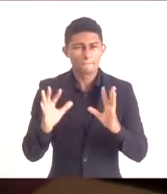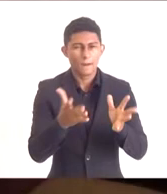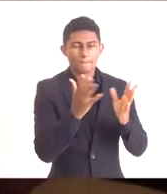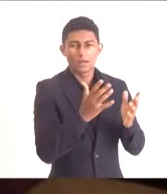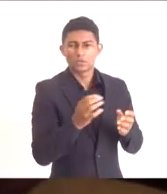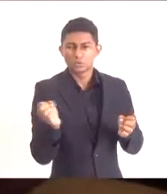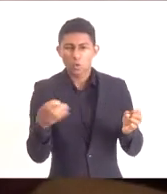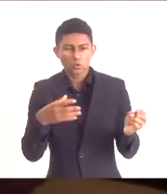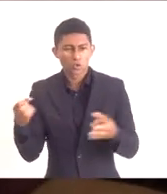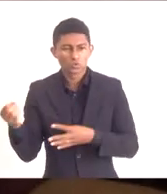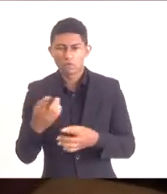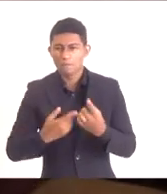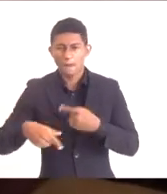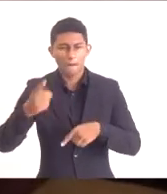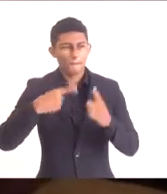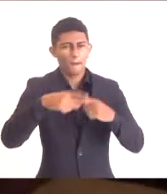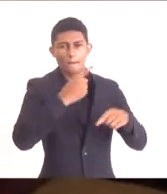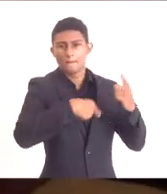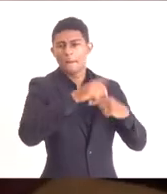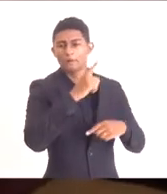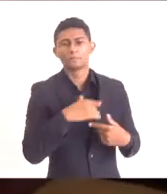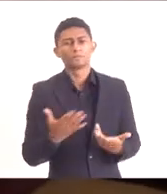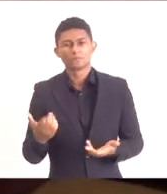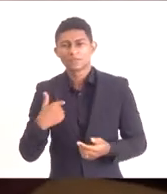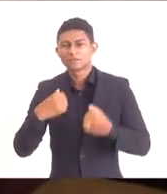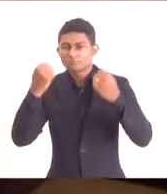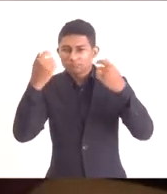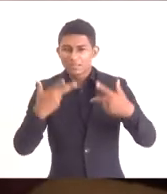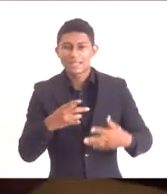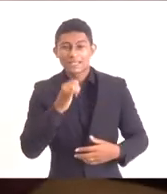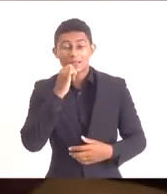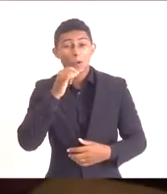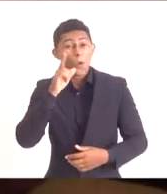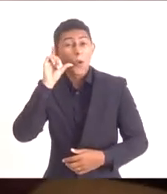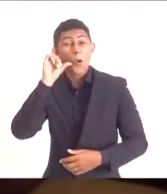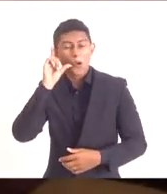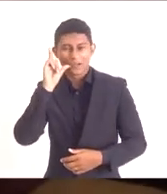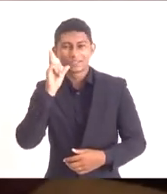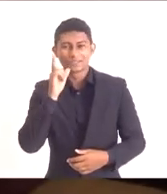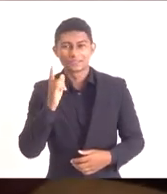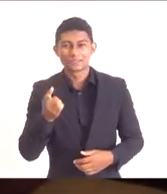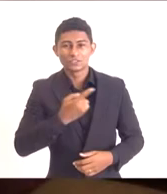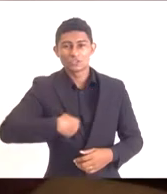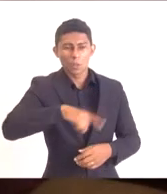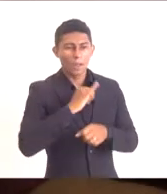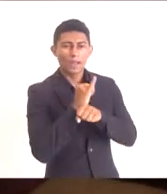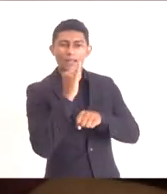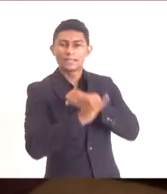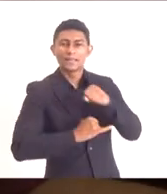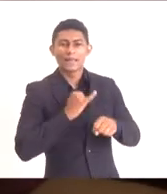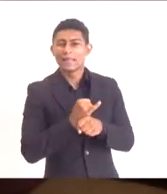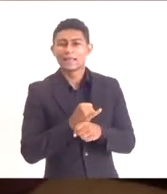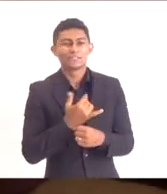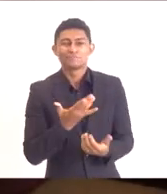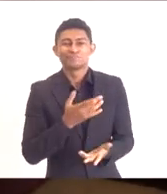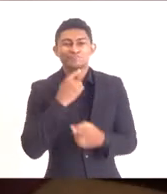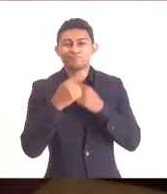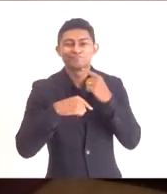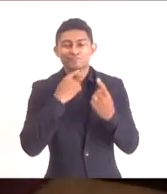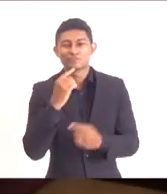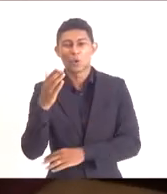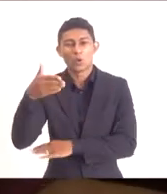investimentos. Eu agora dei ali o exemplo, no dia de ontem, não professor Paulo? Nós ficamos sem internet lá no hotel do Sesc.